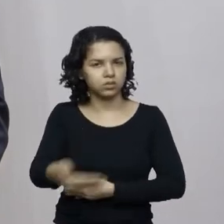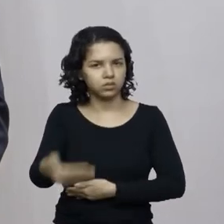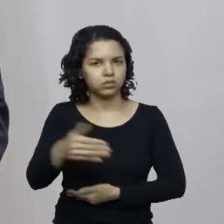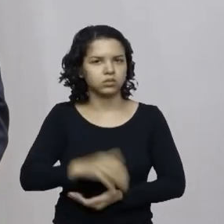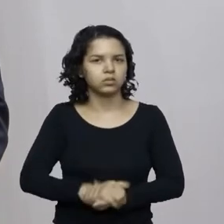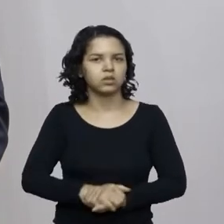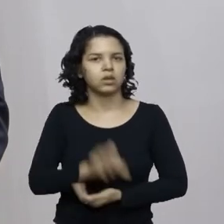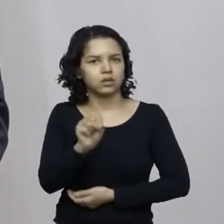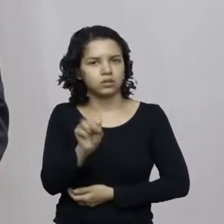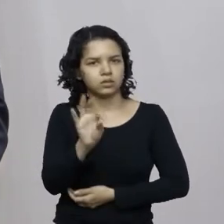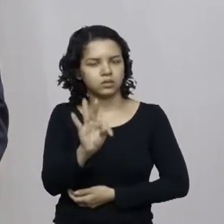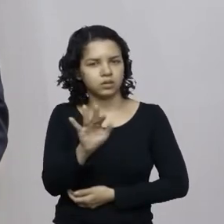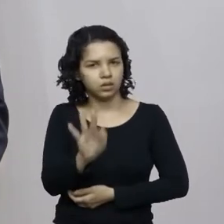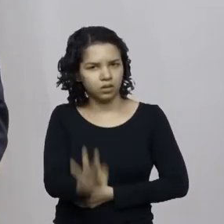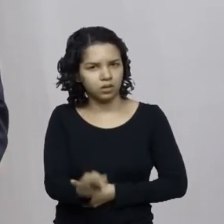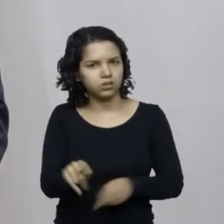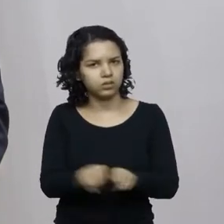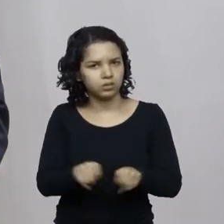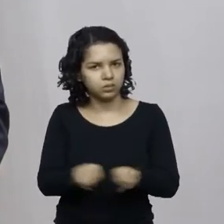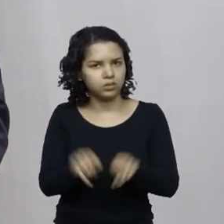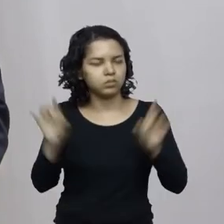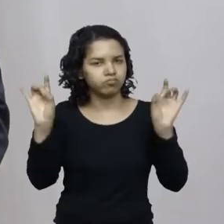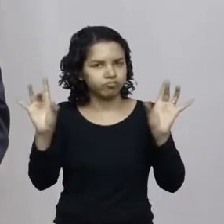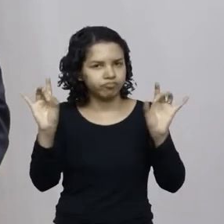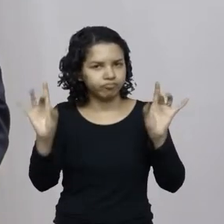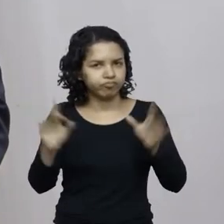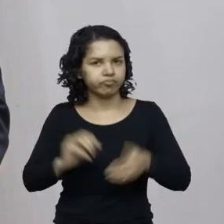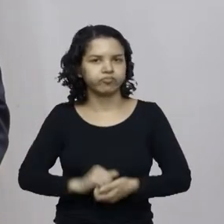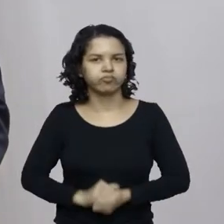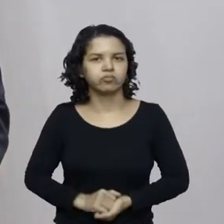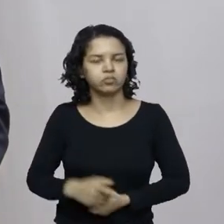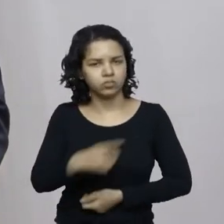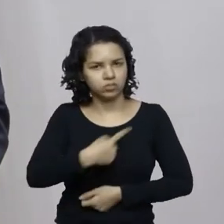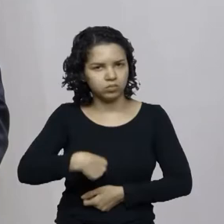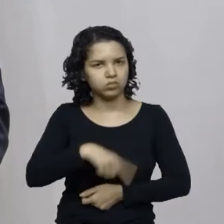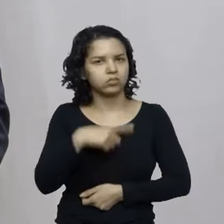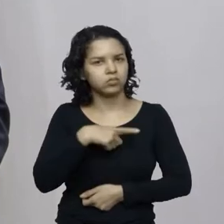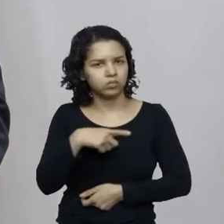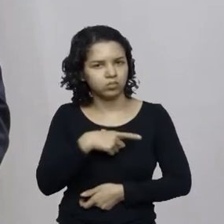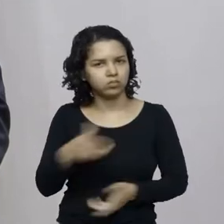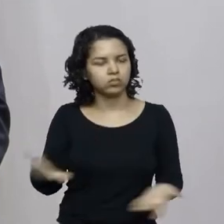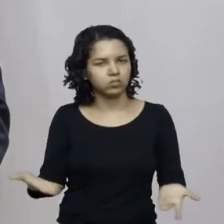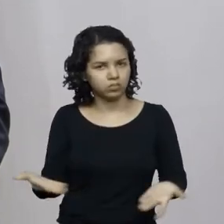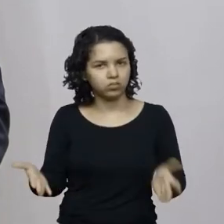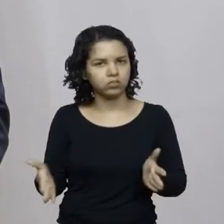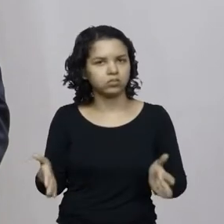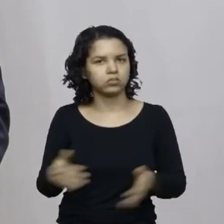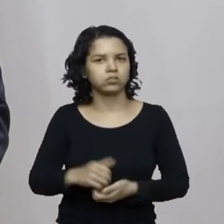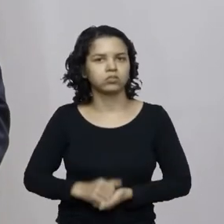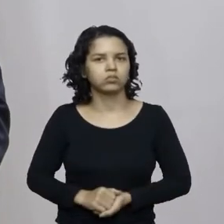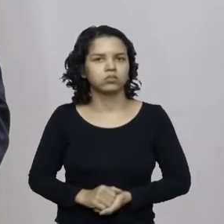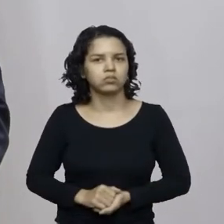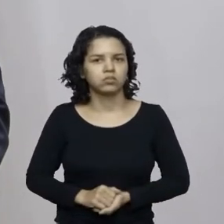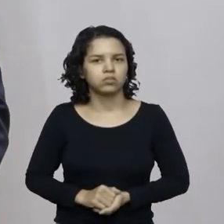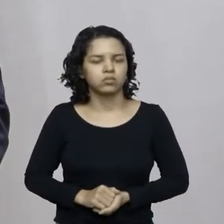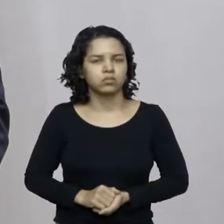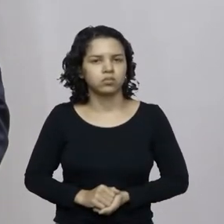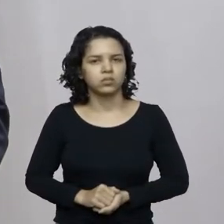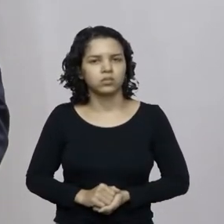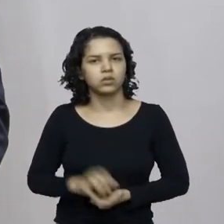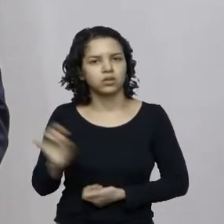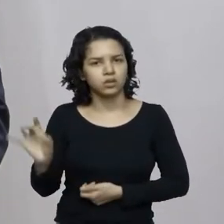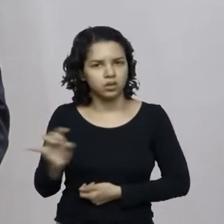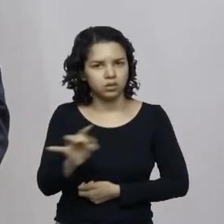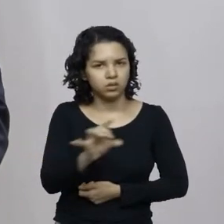STF, excelente oportunidade que nós temos agora. Essa, rogo a cada um dos